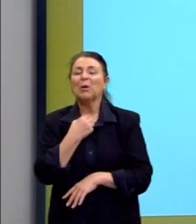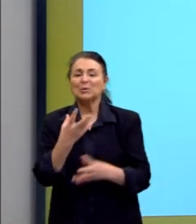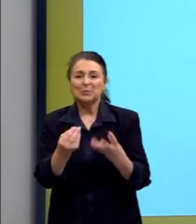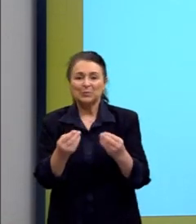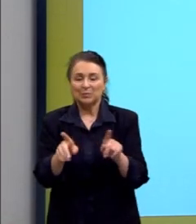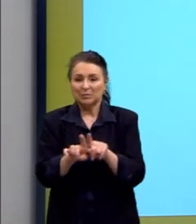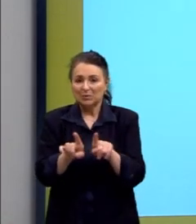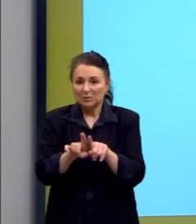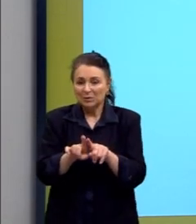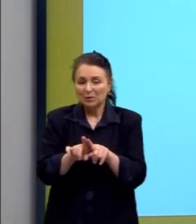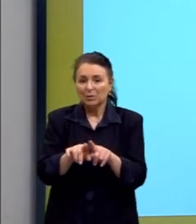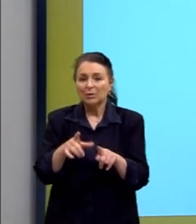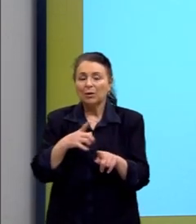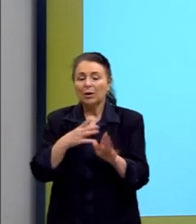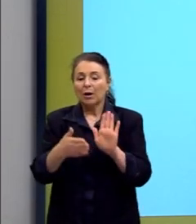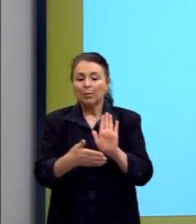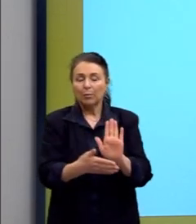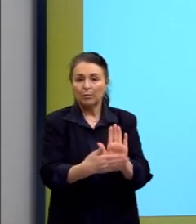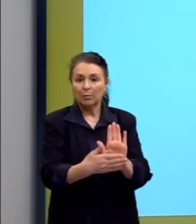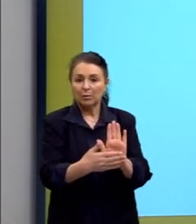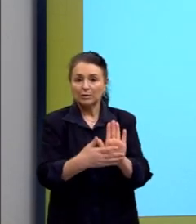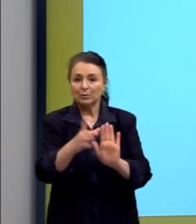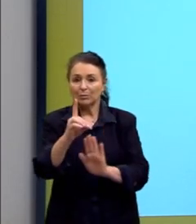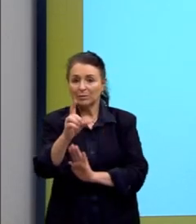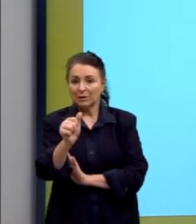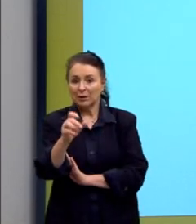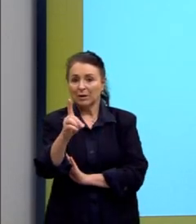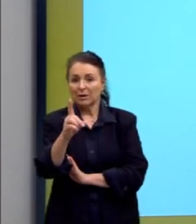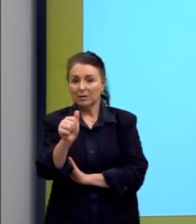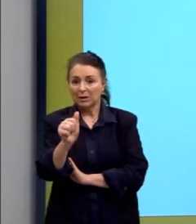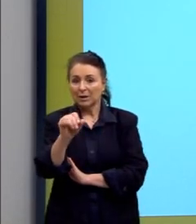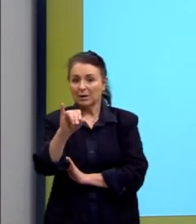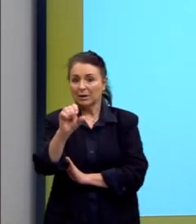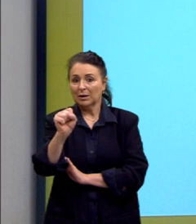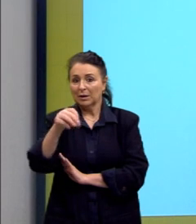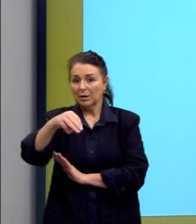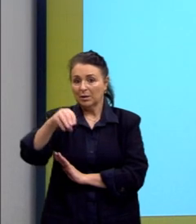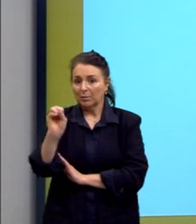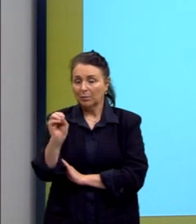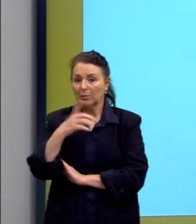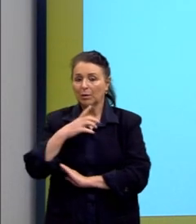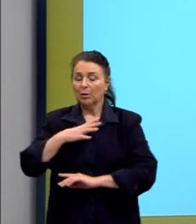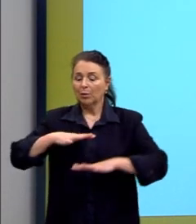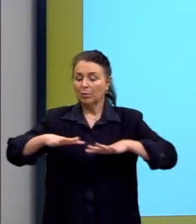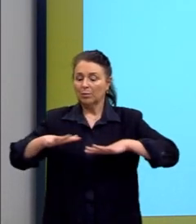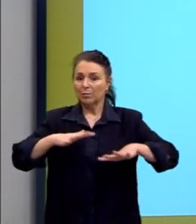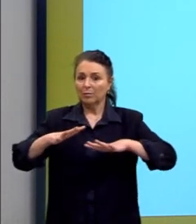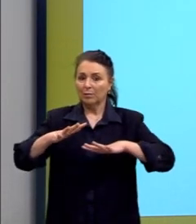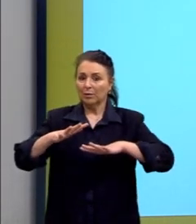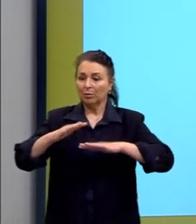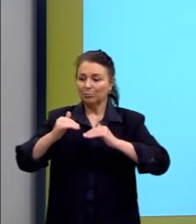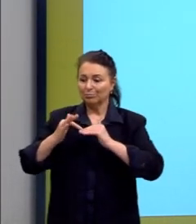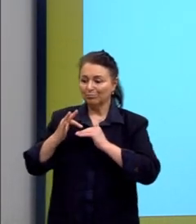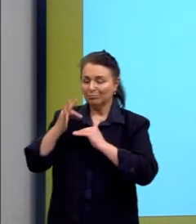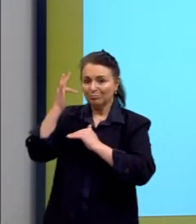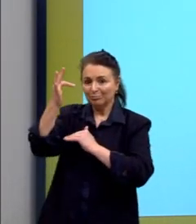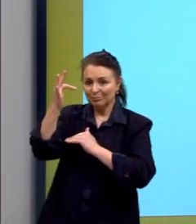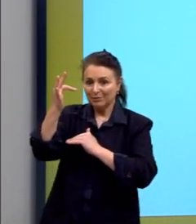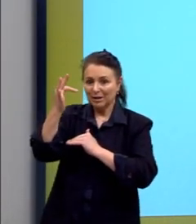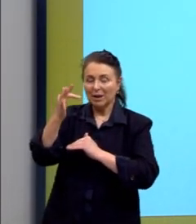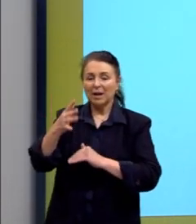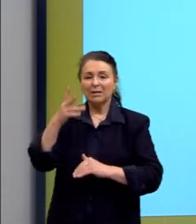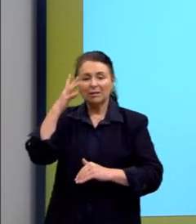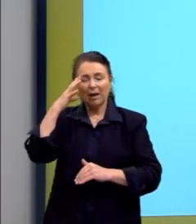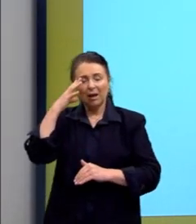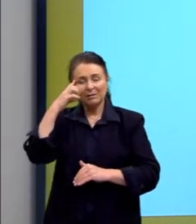o que propôs o Dadaísmo. Foi considerado um movimento propulsor das ideias surrealistas que nós vimos antes.